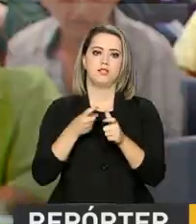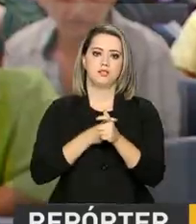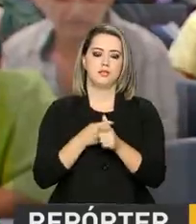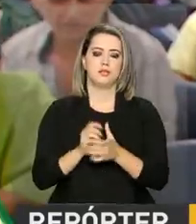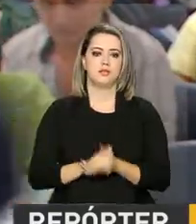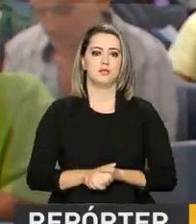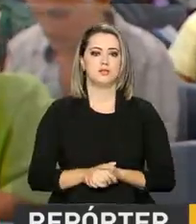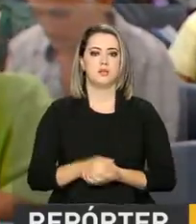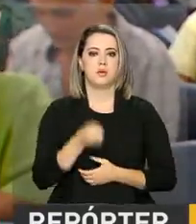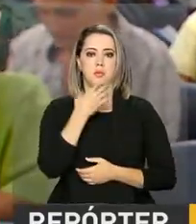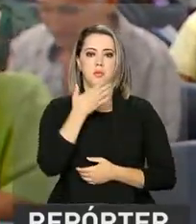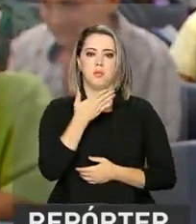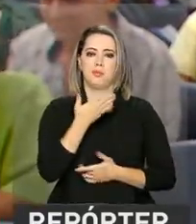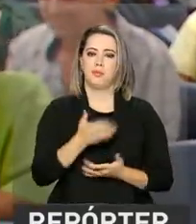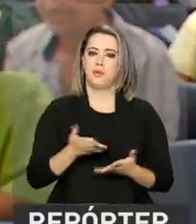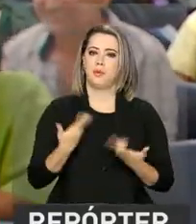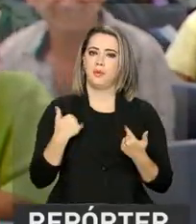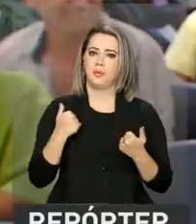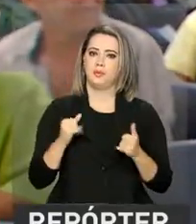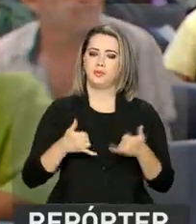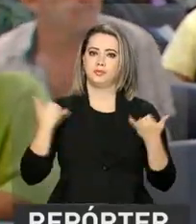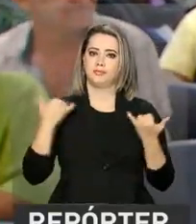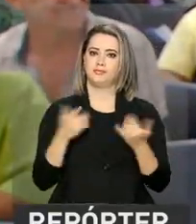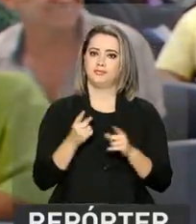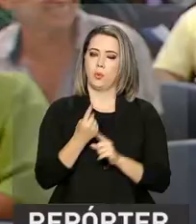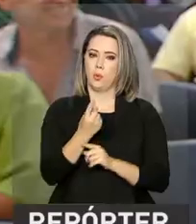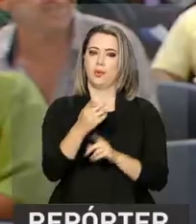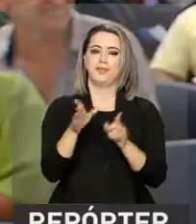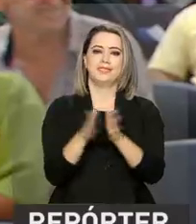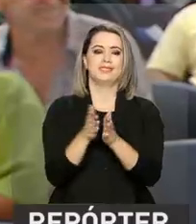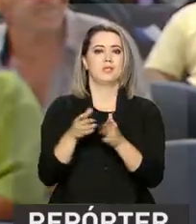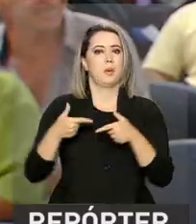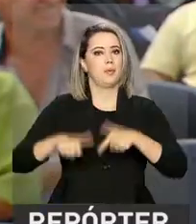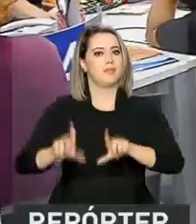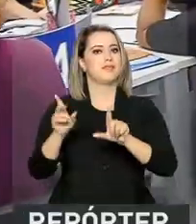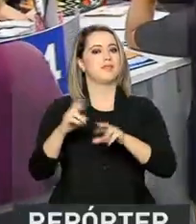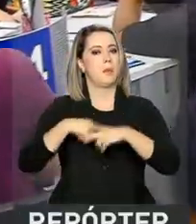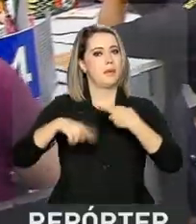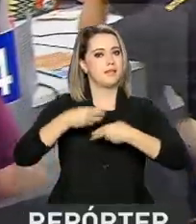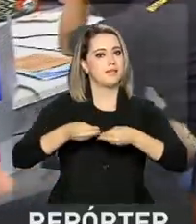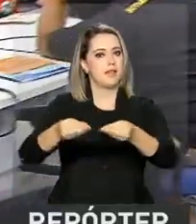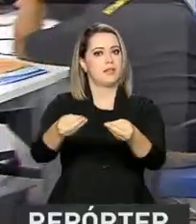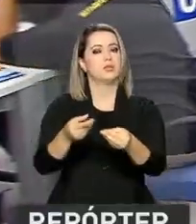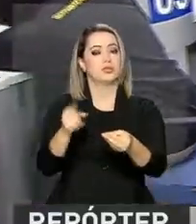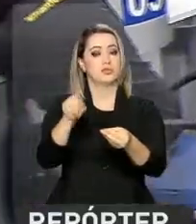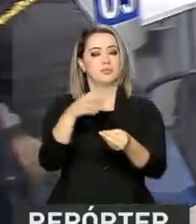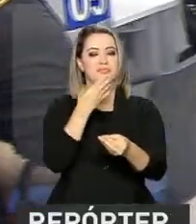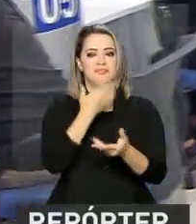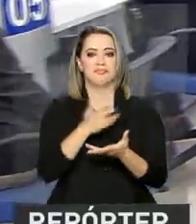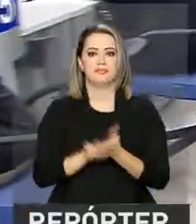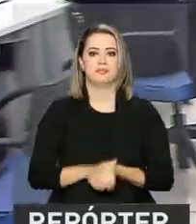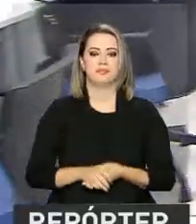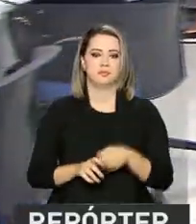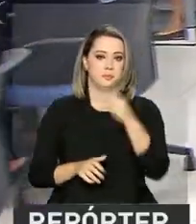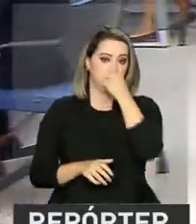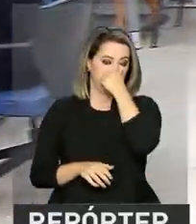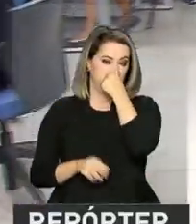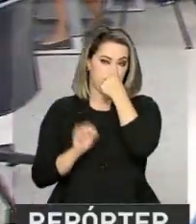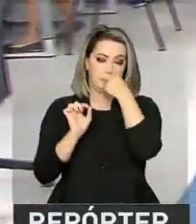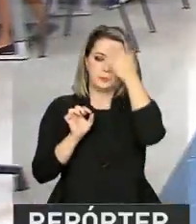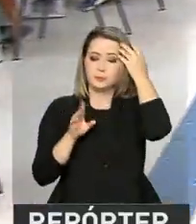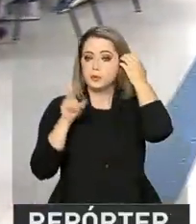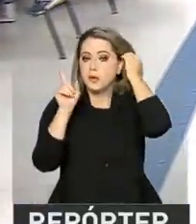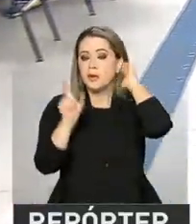novo. Um belo presente. Oh, beleza. Graças a Deus. Tomara que tu venha mais. Deus quiser daqui um dia. Tem direito ao saque os trabalhadores que foram